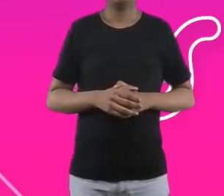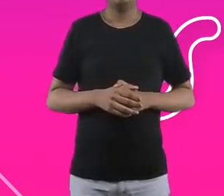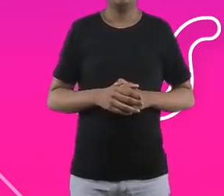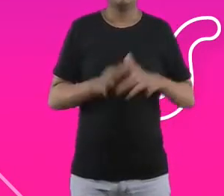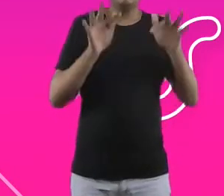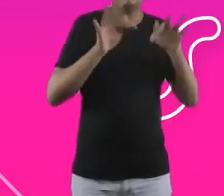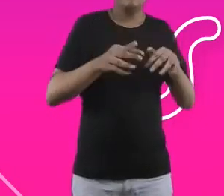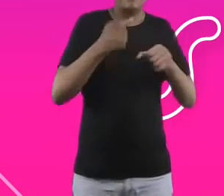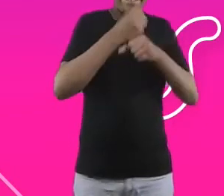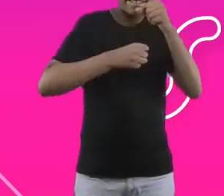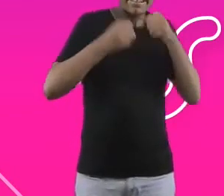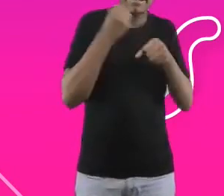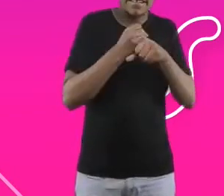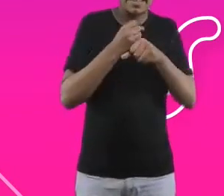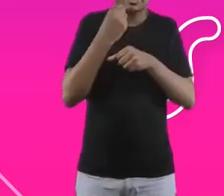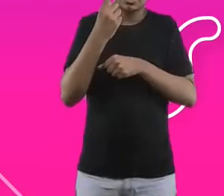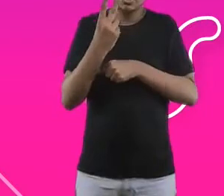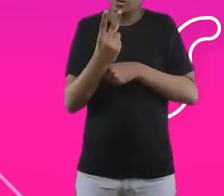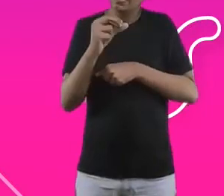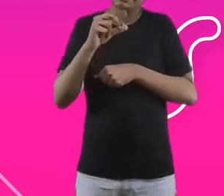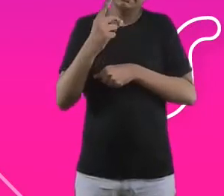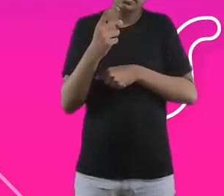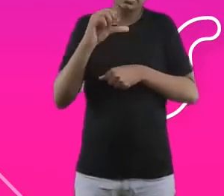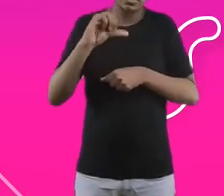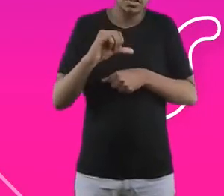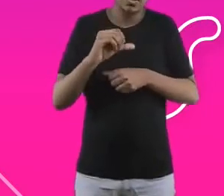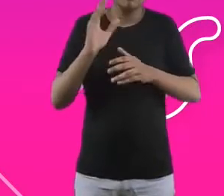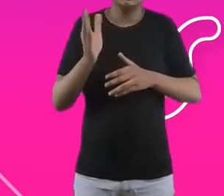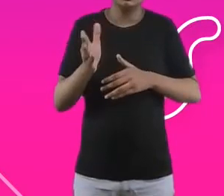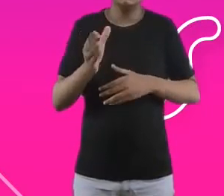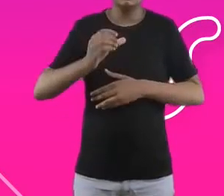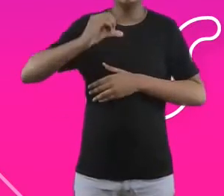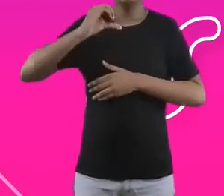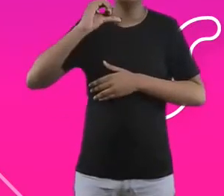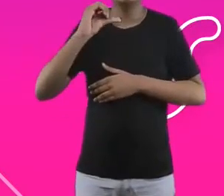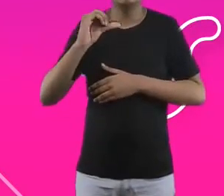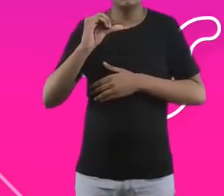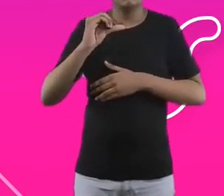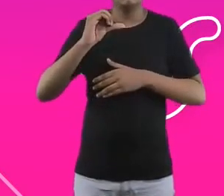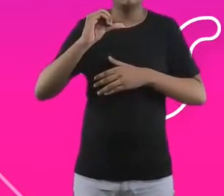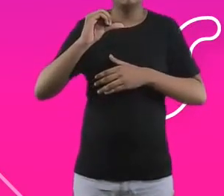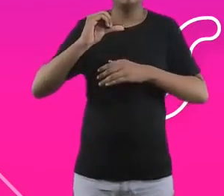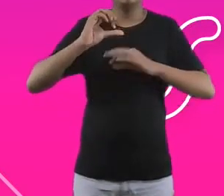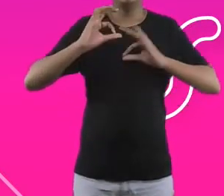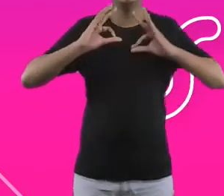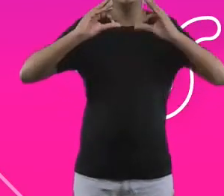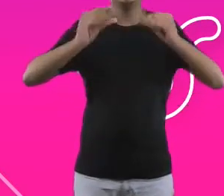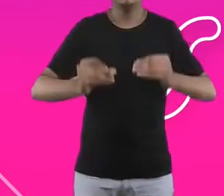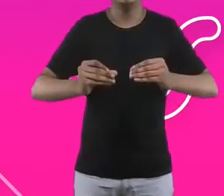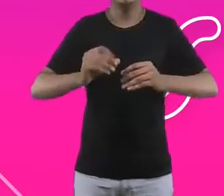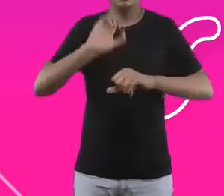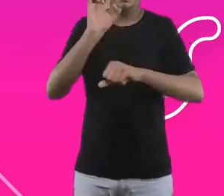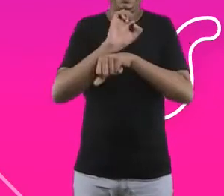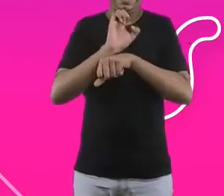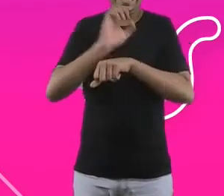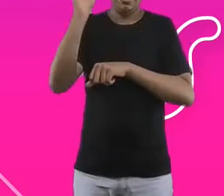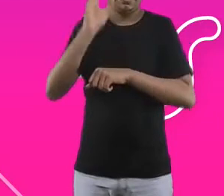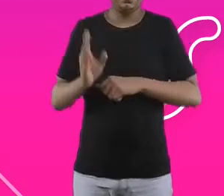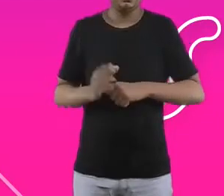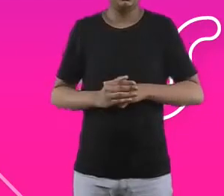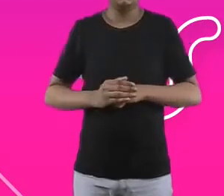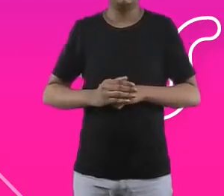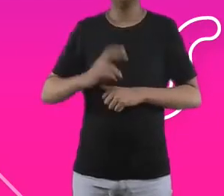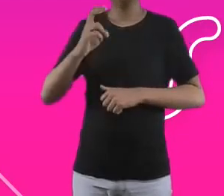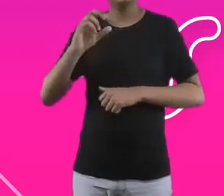fechado todo o semiárido, a gente estava presente em praticamente todos os estados. Então, a gente tem 50 comunidades hoje que foram atendidas e aí a gente está falando sobre